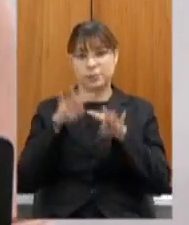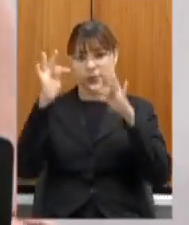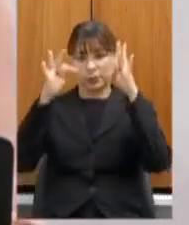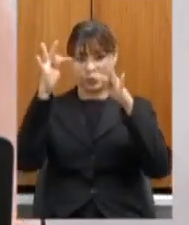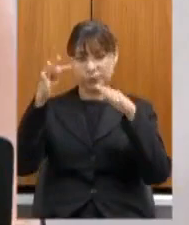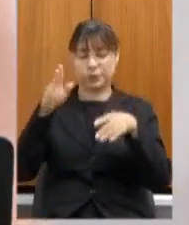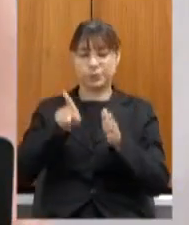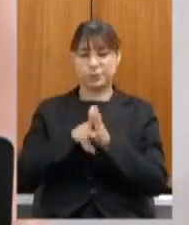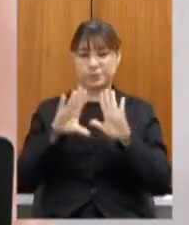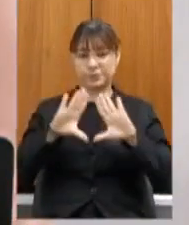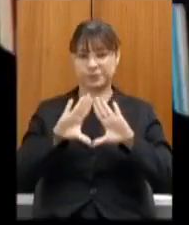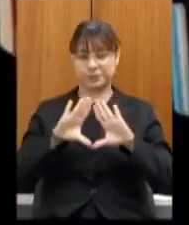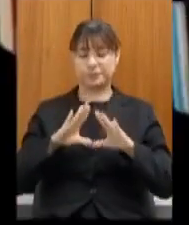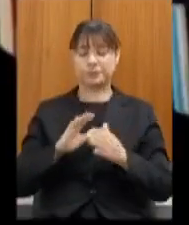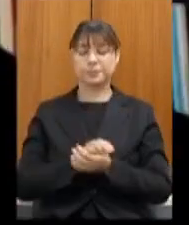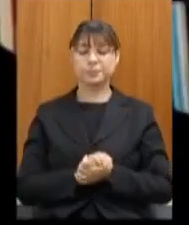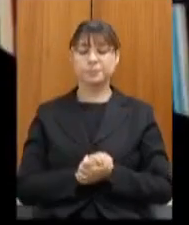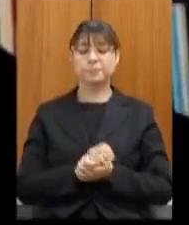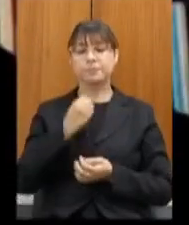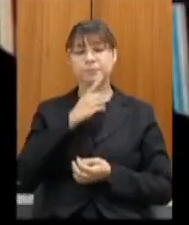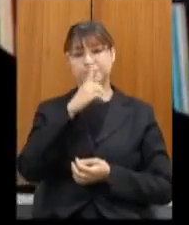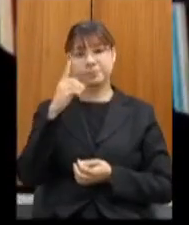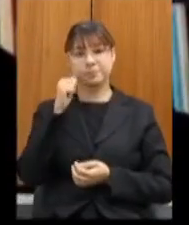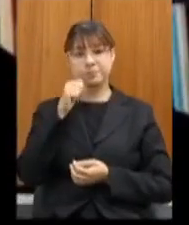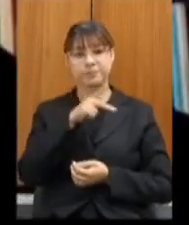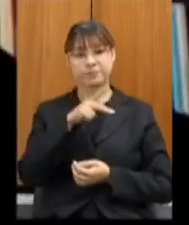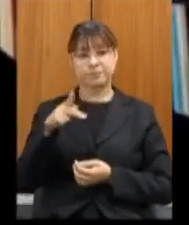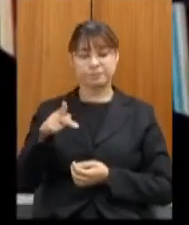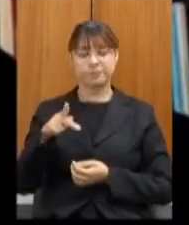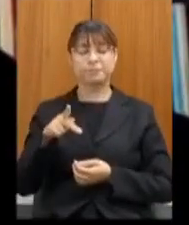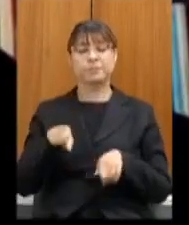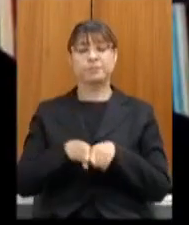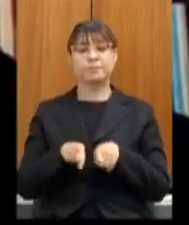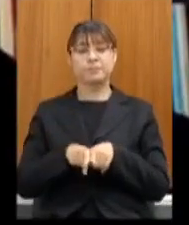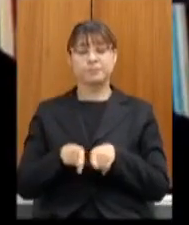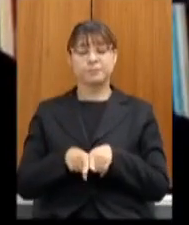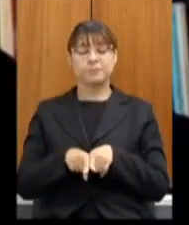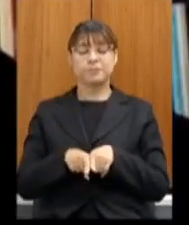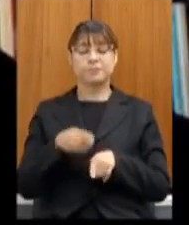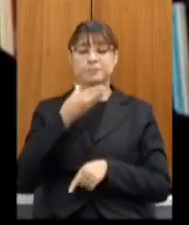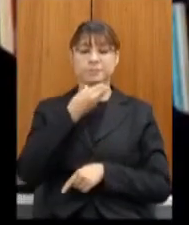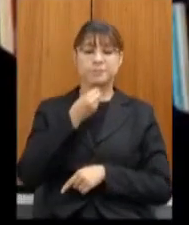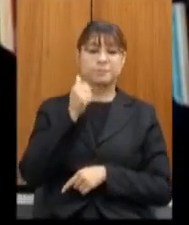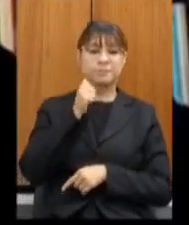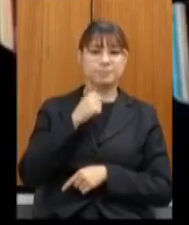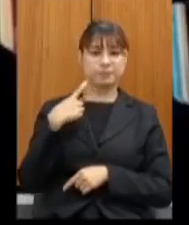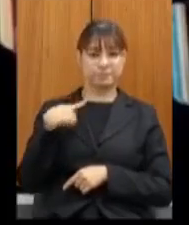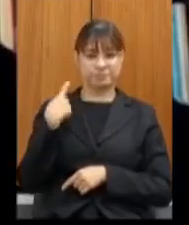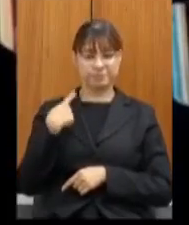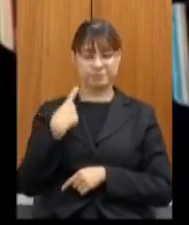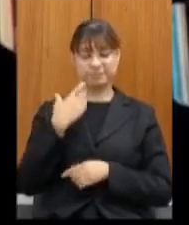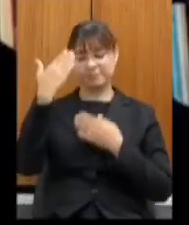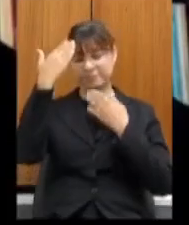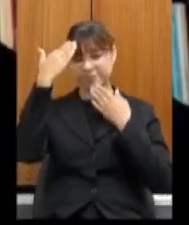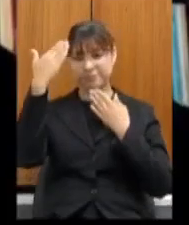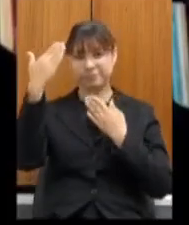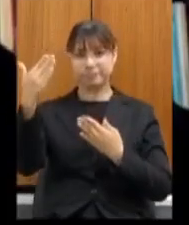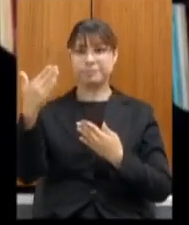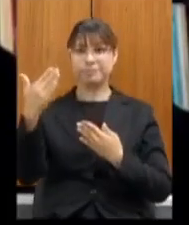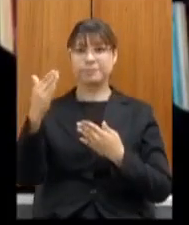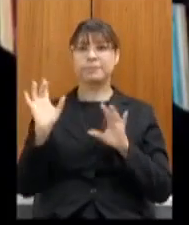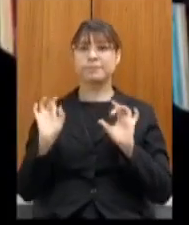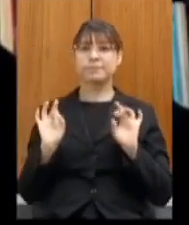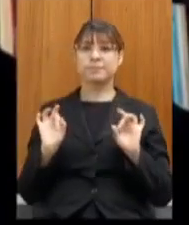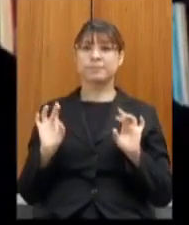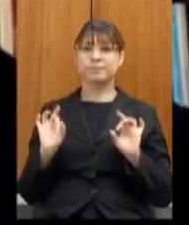bom dia presidente bom dia todos os deputados e deputadas eu quero agradecer de uma forma